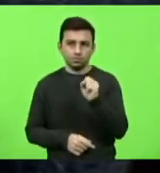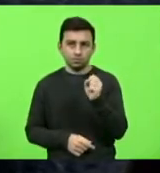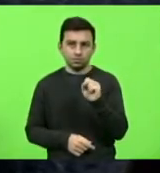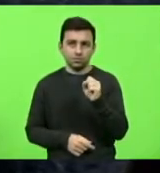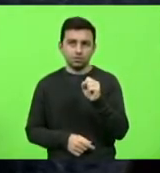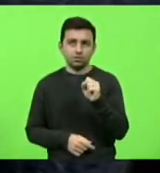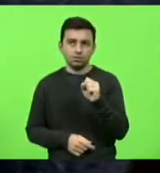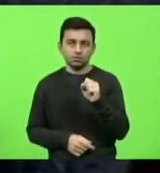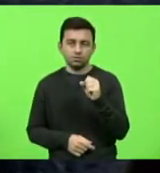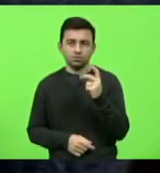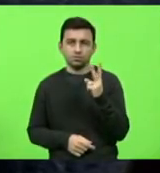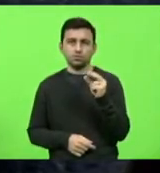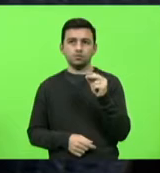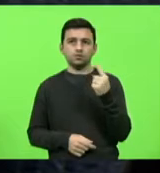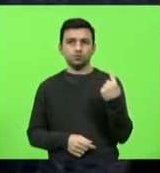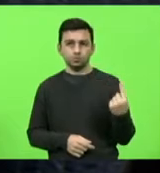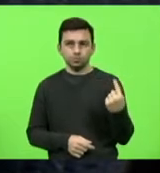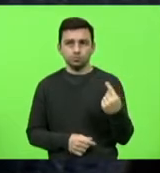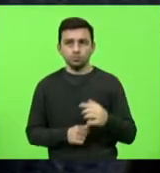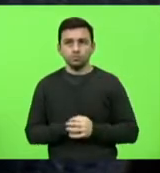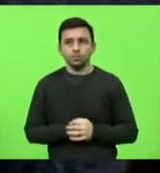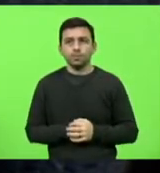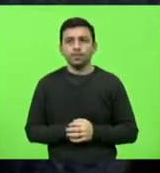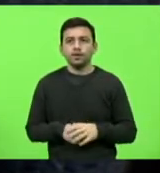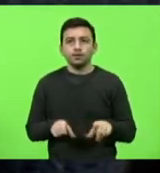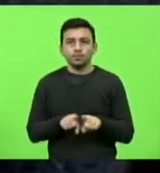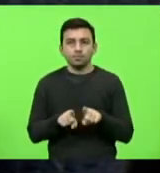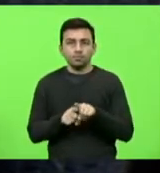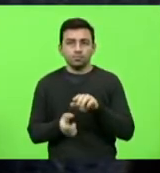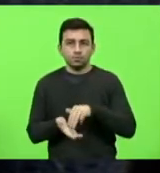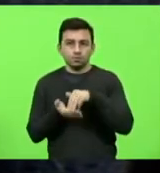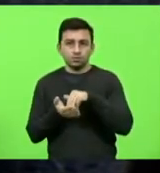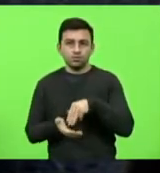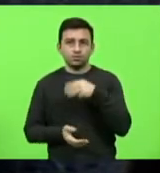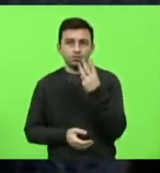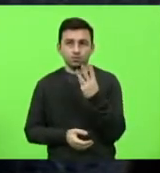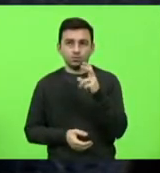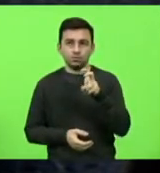2021. A moção número 354, 2021.